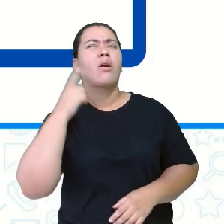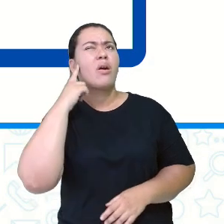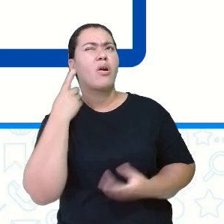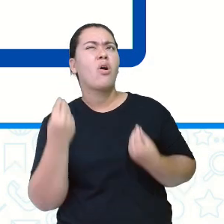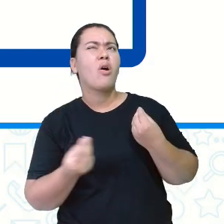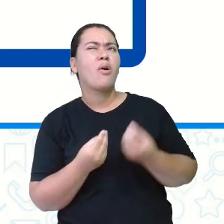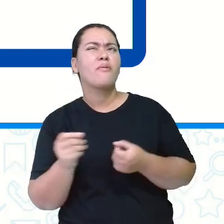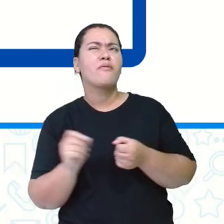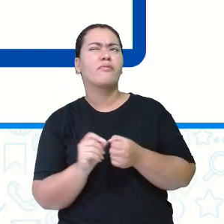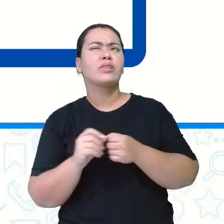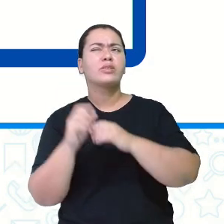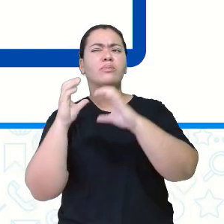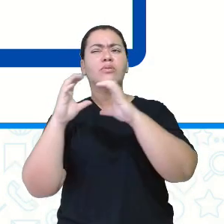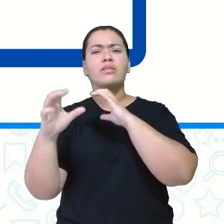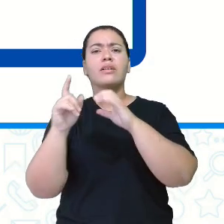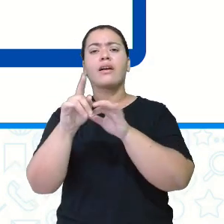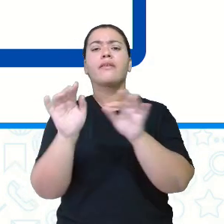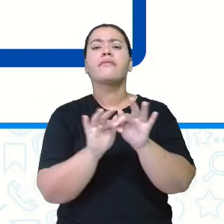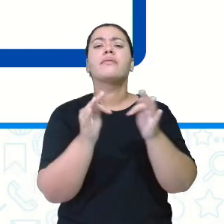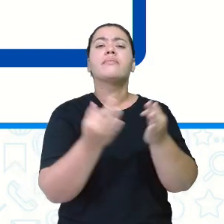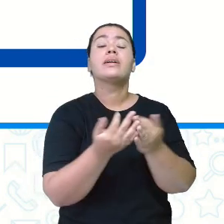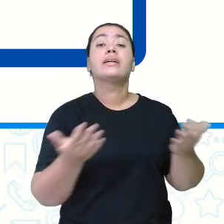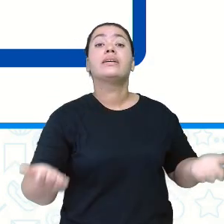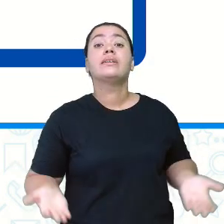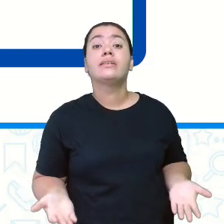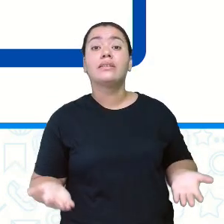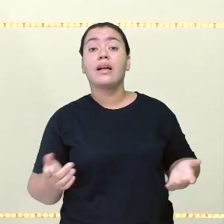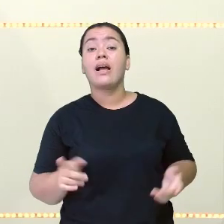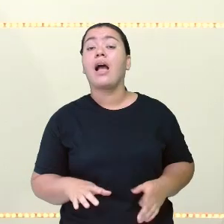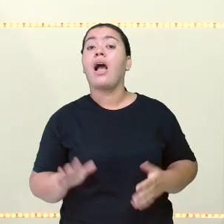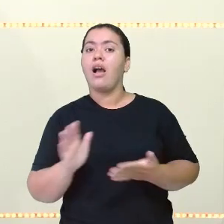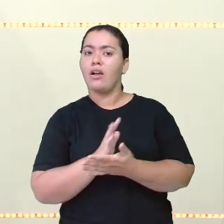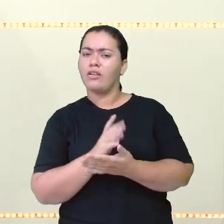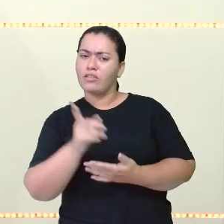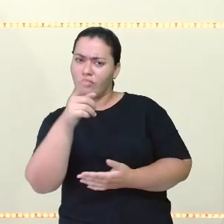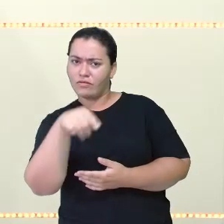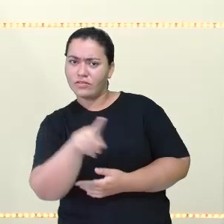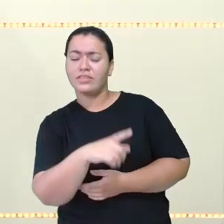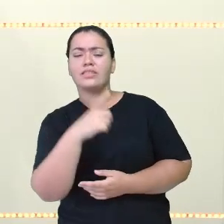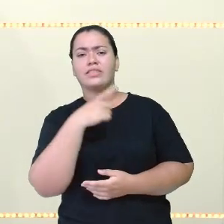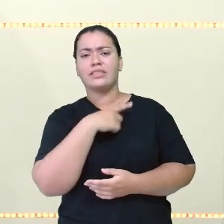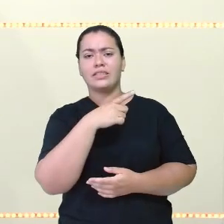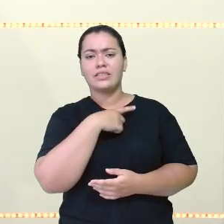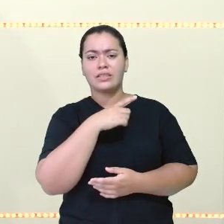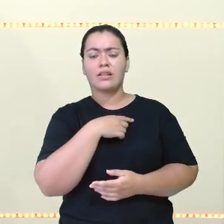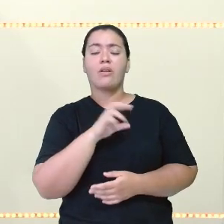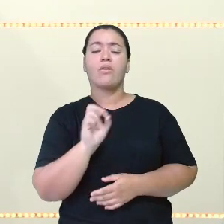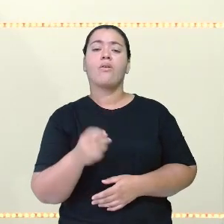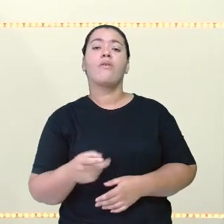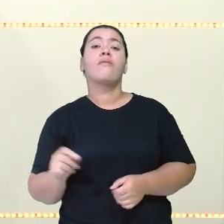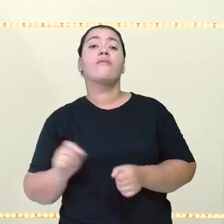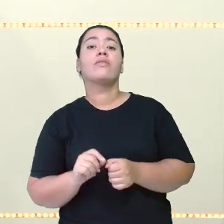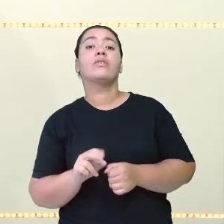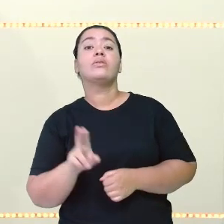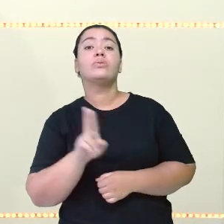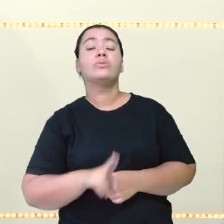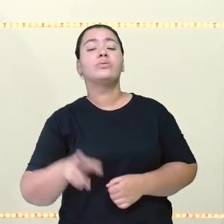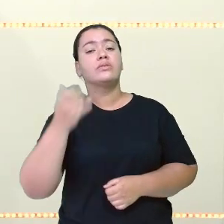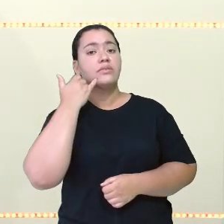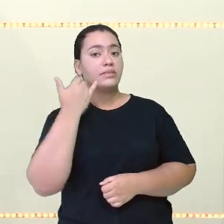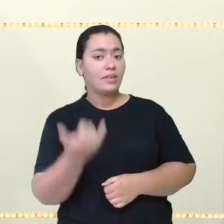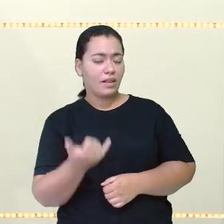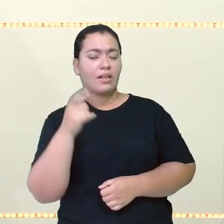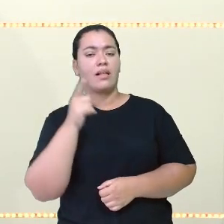para se comunicar, por exemplo, com os familiares? Muitos de vocês possuem ou fazem uso do celular